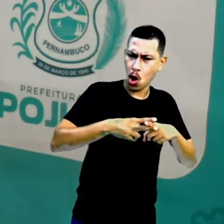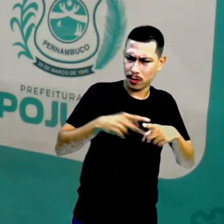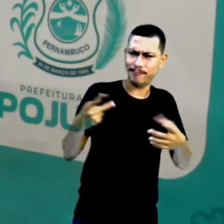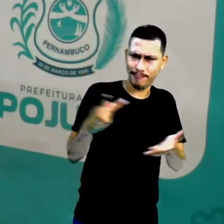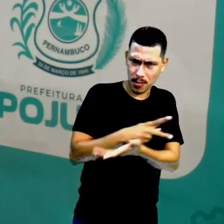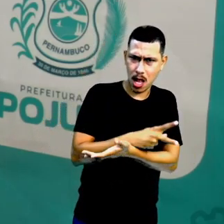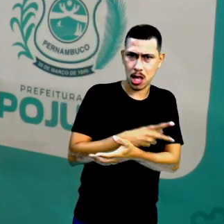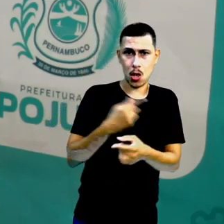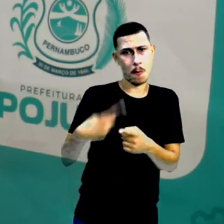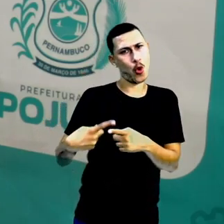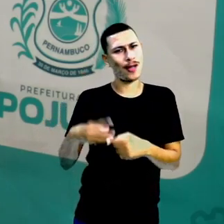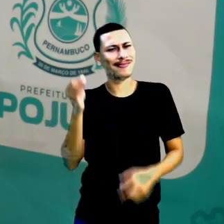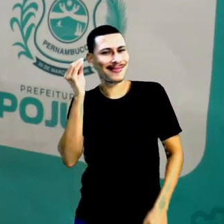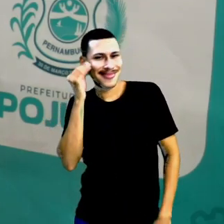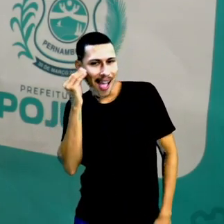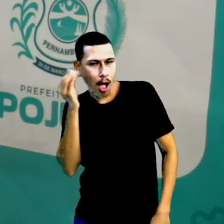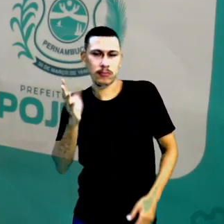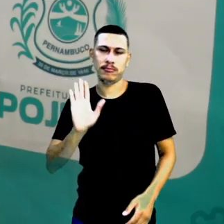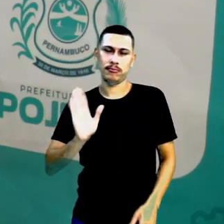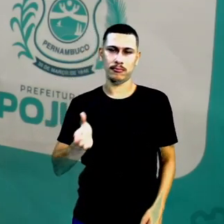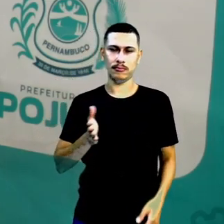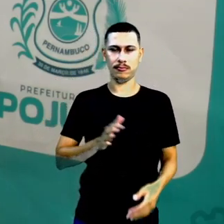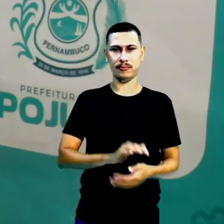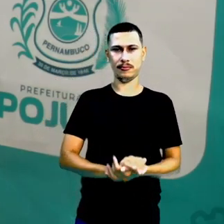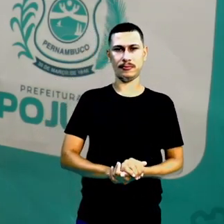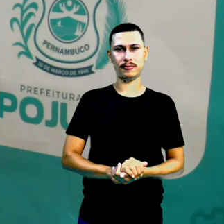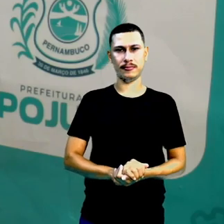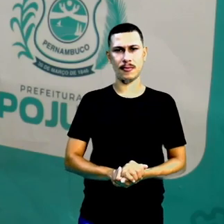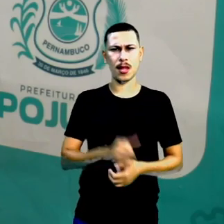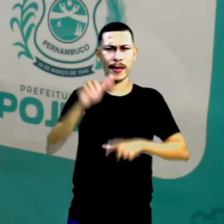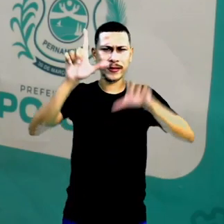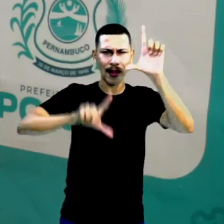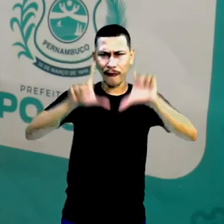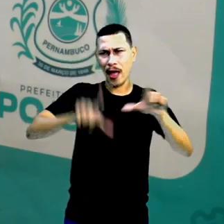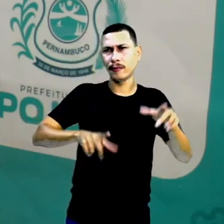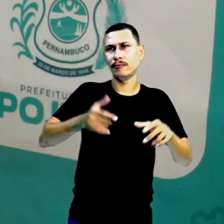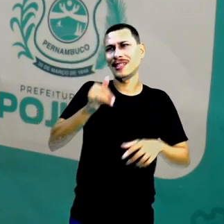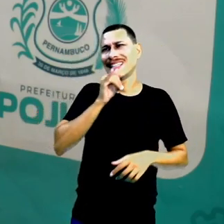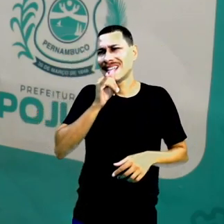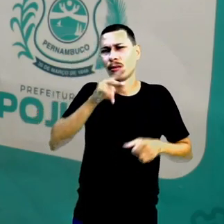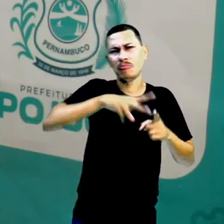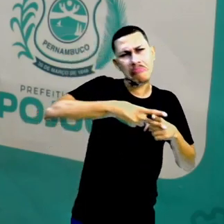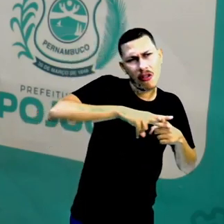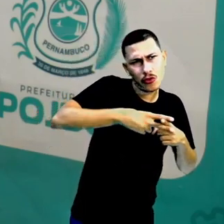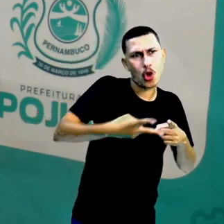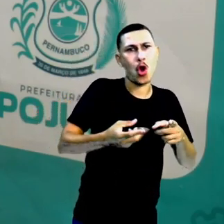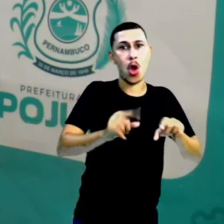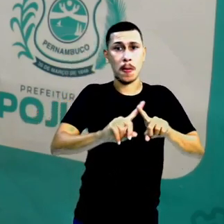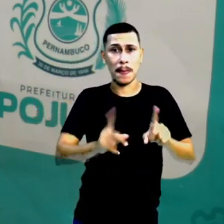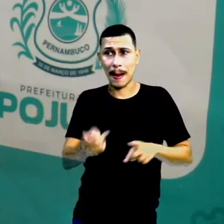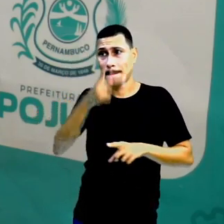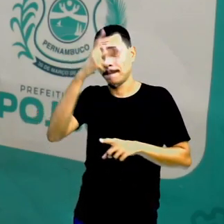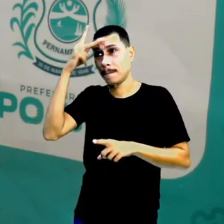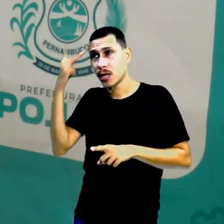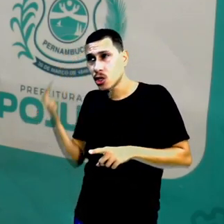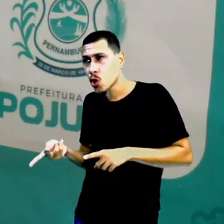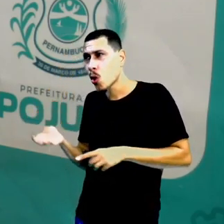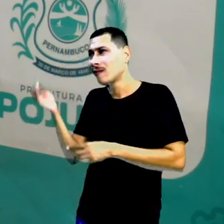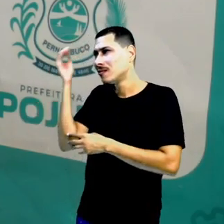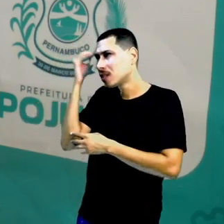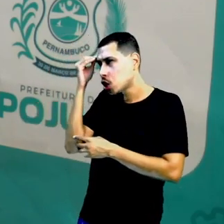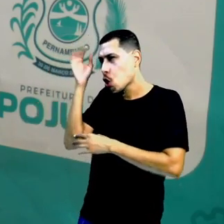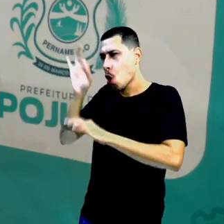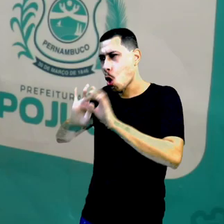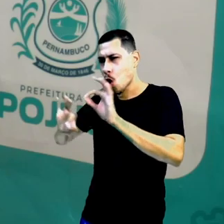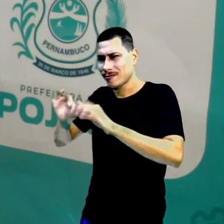já foi testado, né? A gente, a TV não pegou, aí alguém pegou aquela esponja de aço, colocou naquela